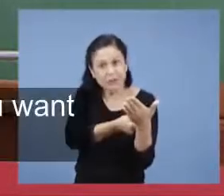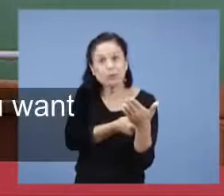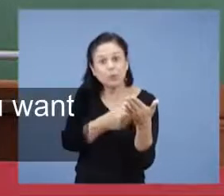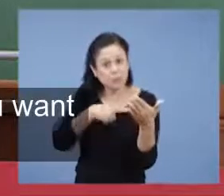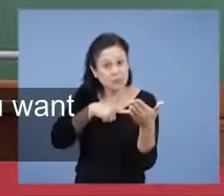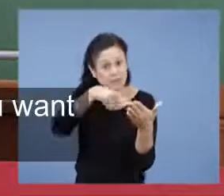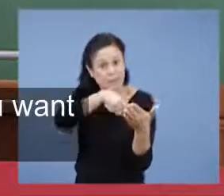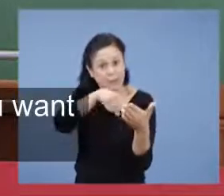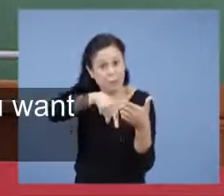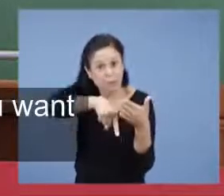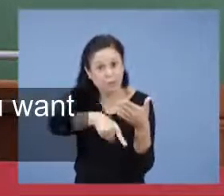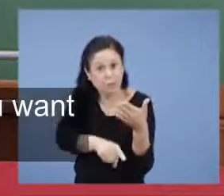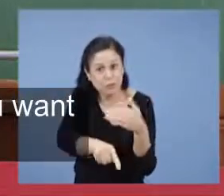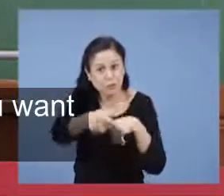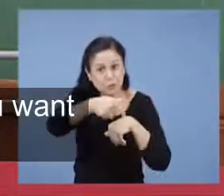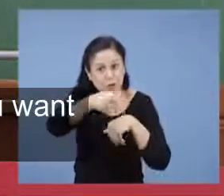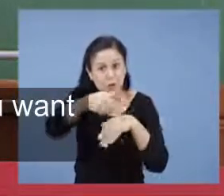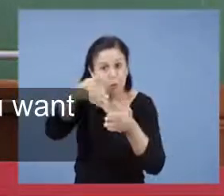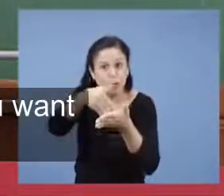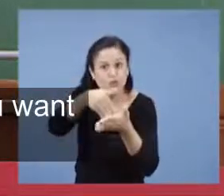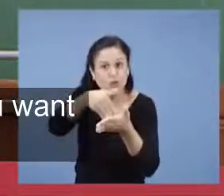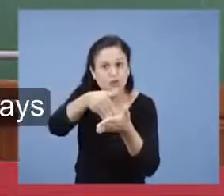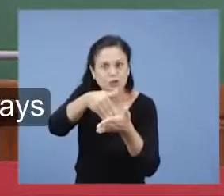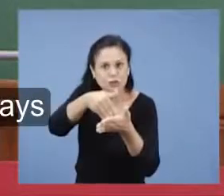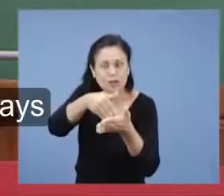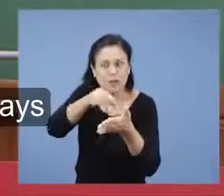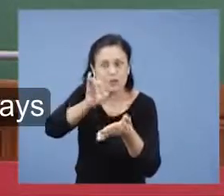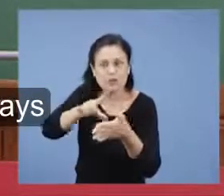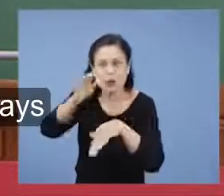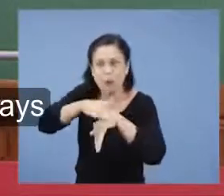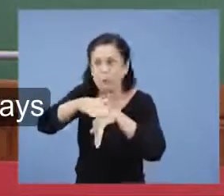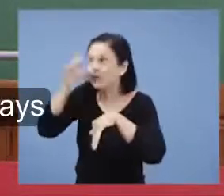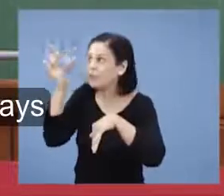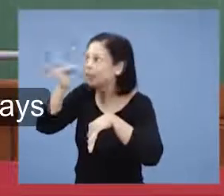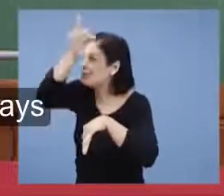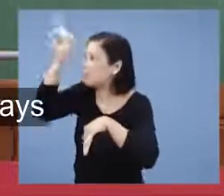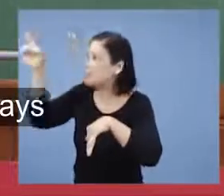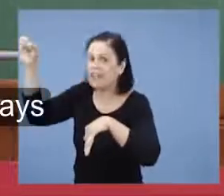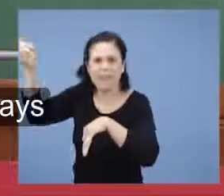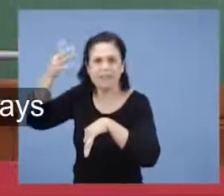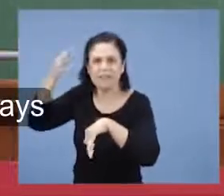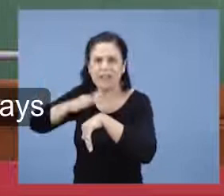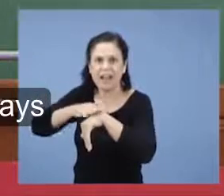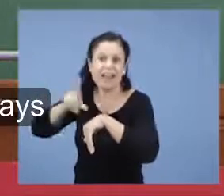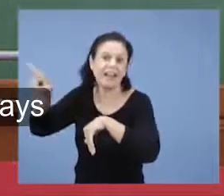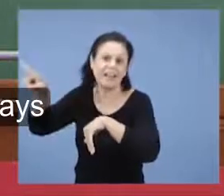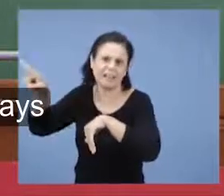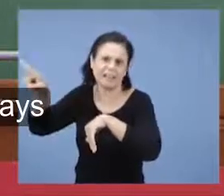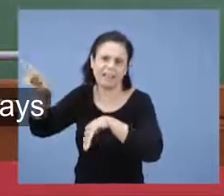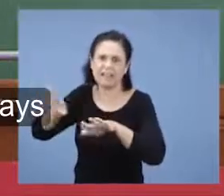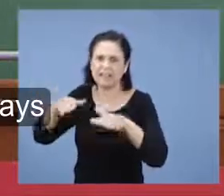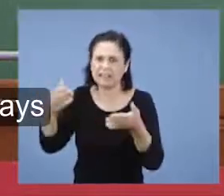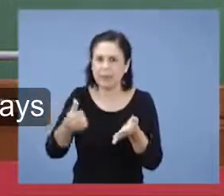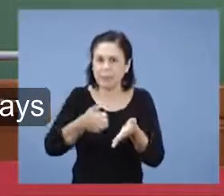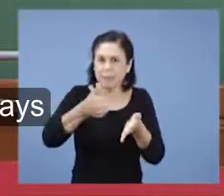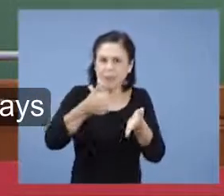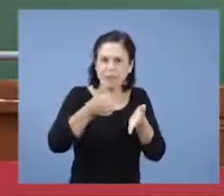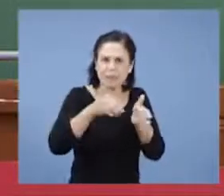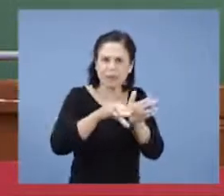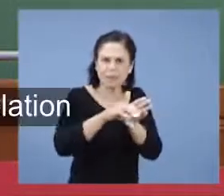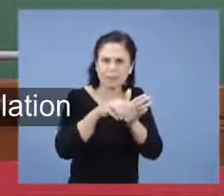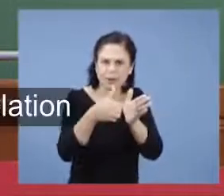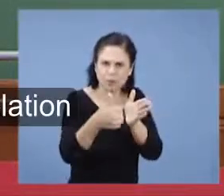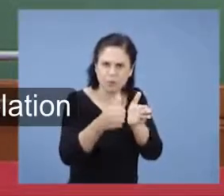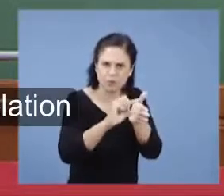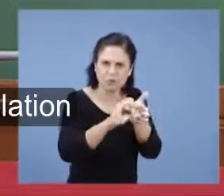E só o Espírito Santo pode revelar. Querem ver uma coisa? O primeiro versículo do livro diz assim. Primeiro